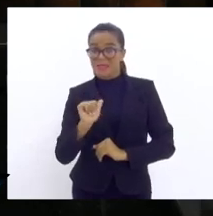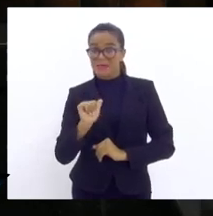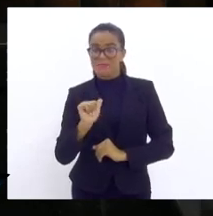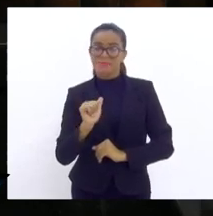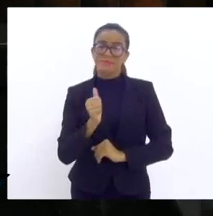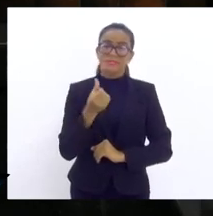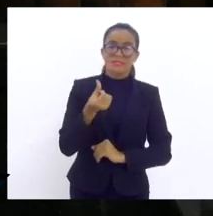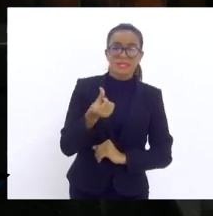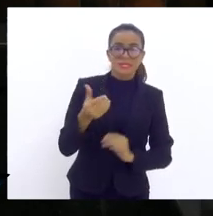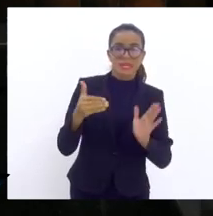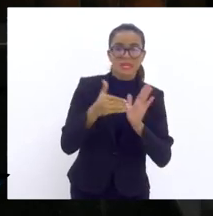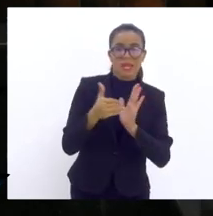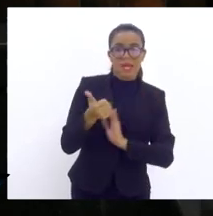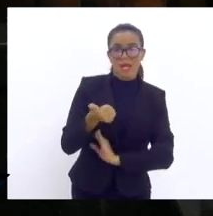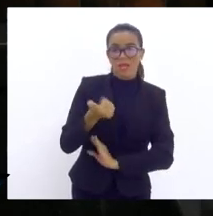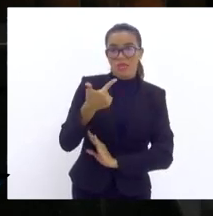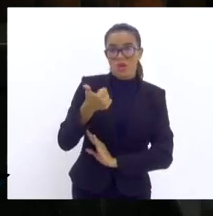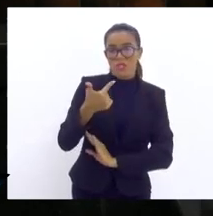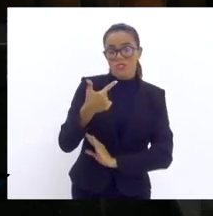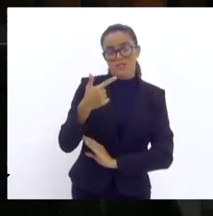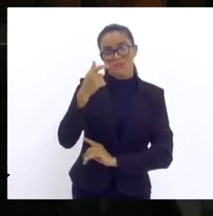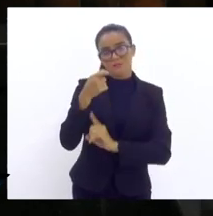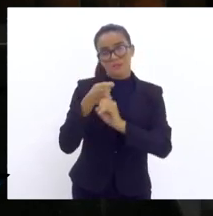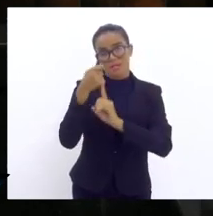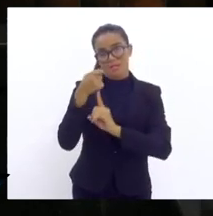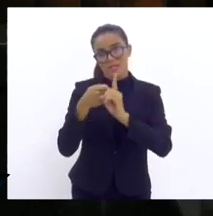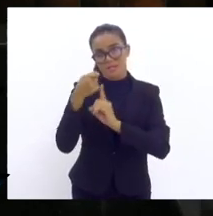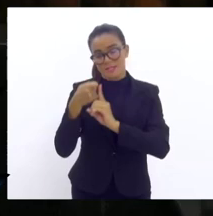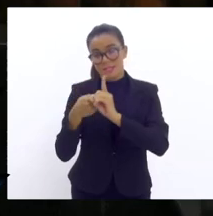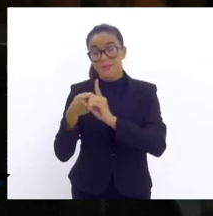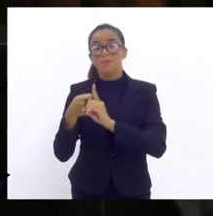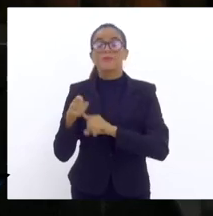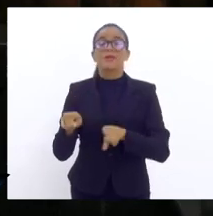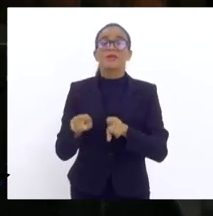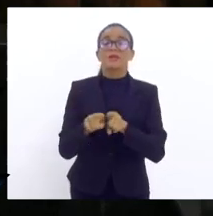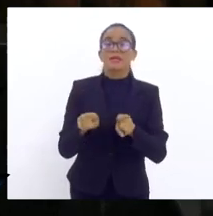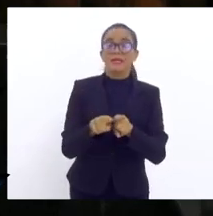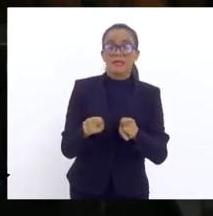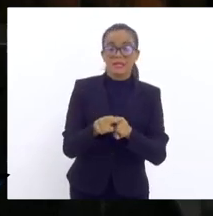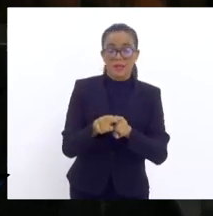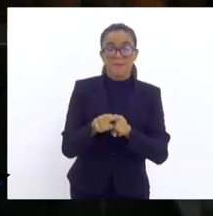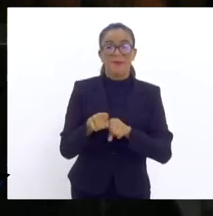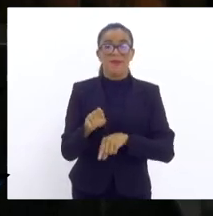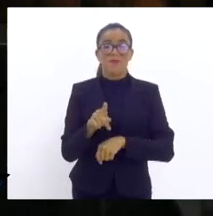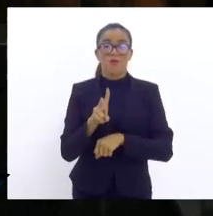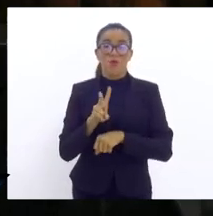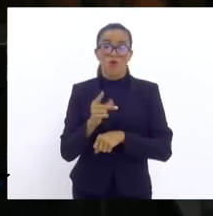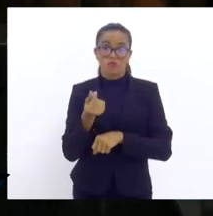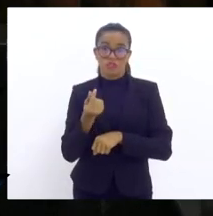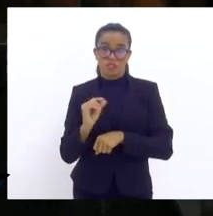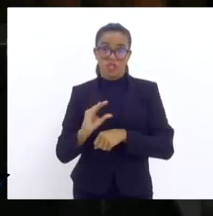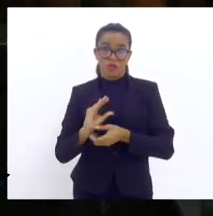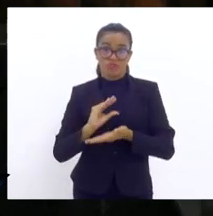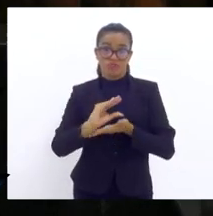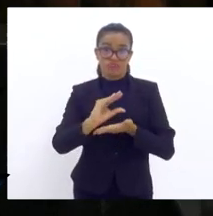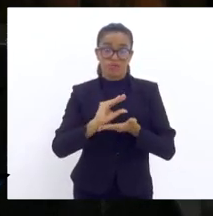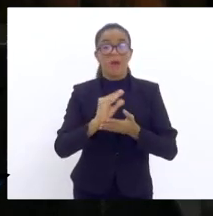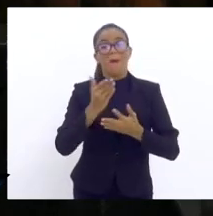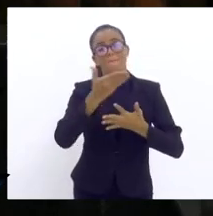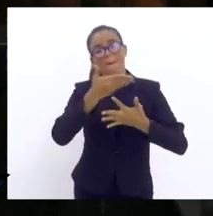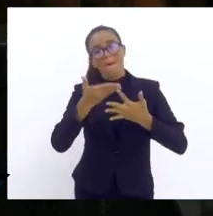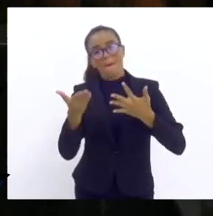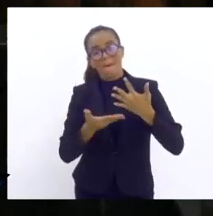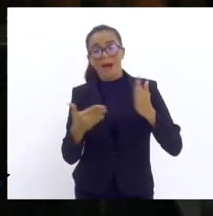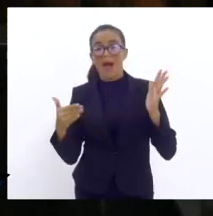prazo de financiamento até 60 meses. E a garantia da